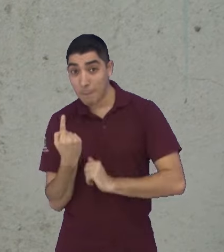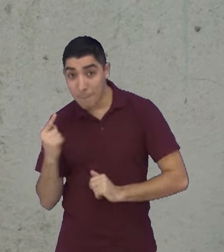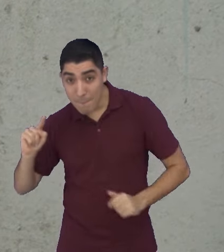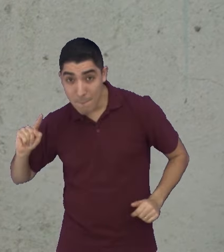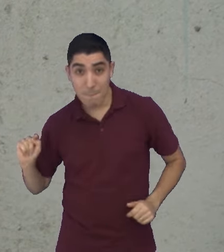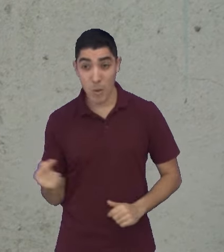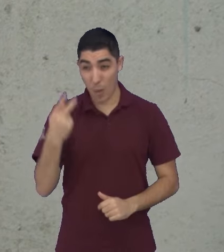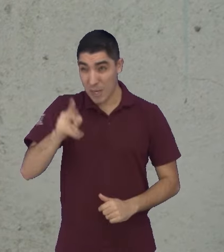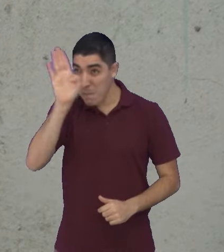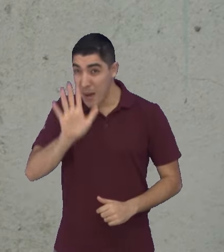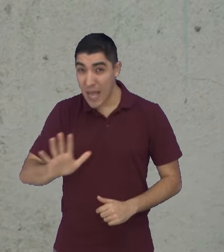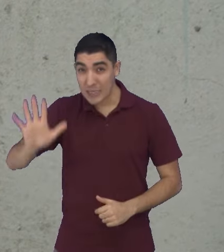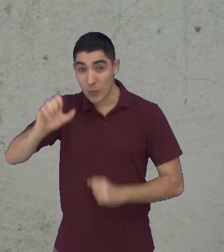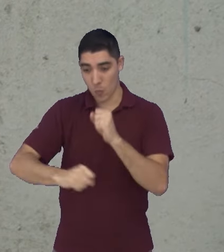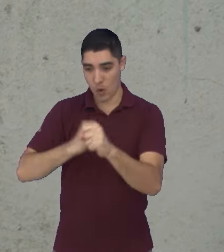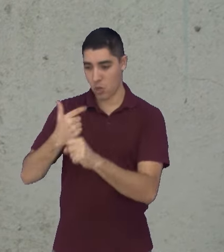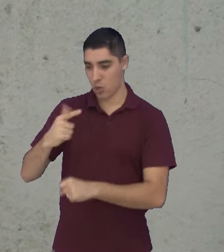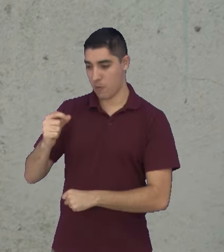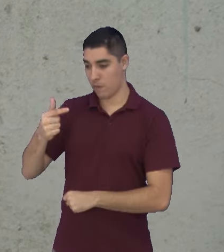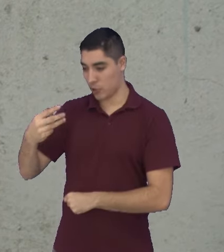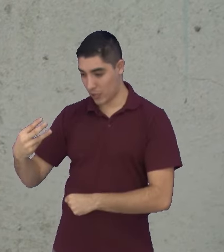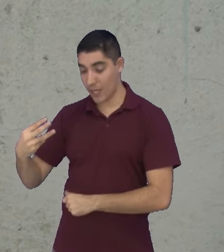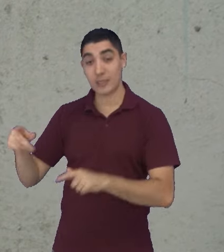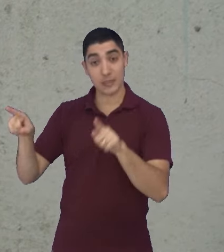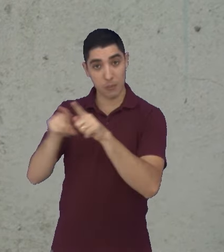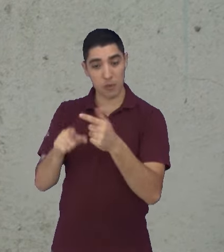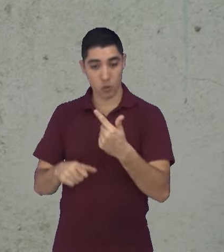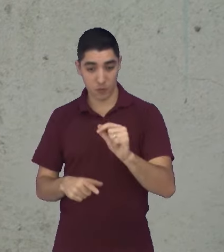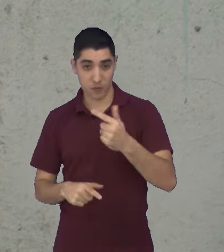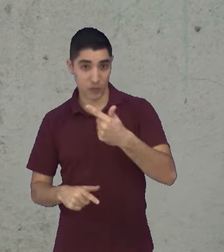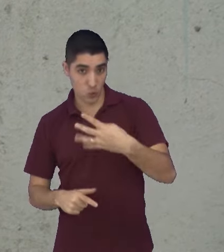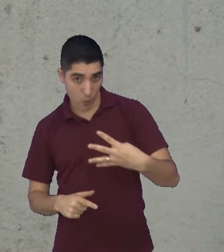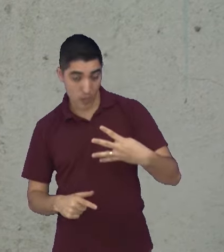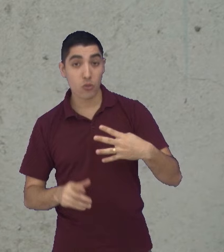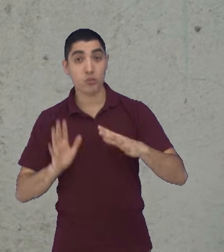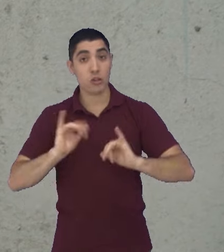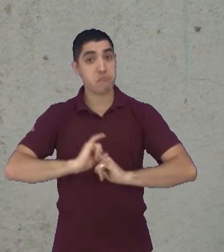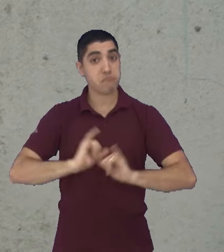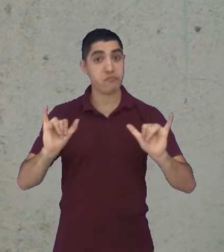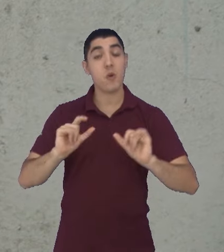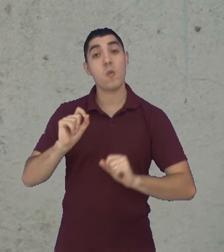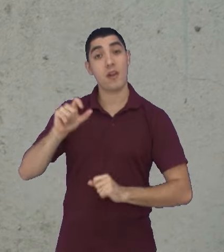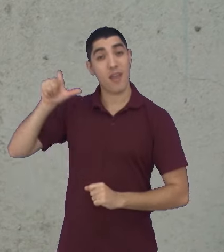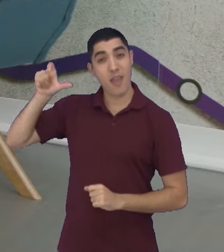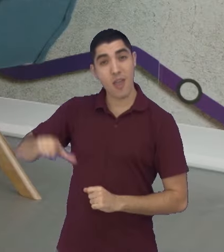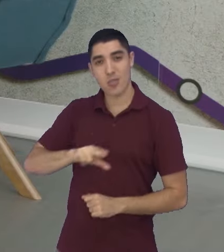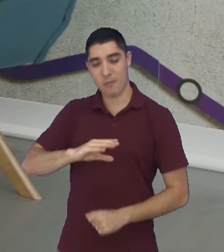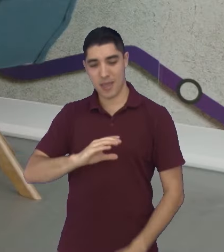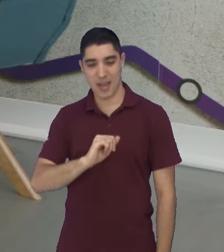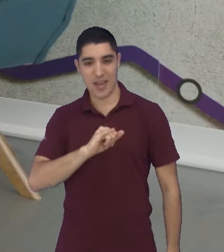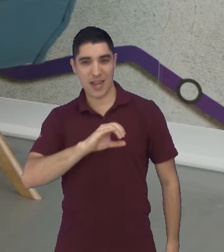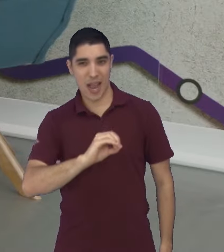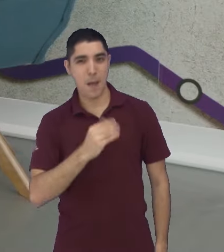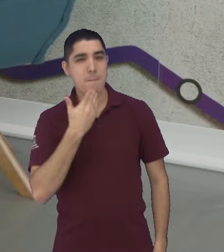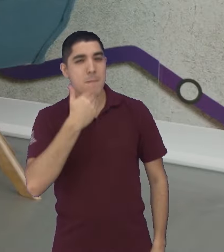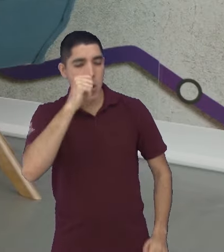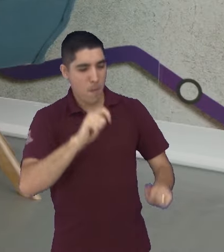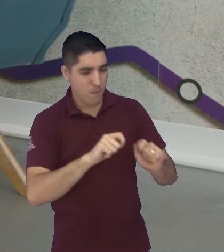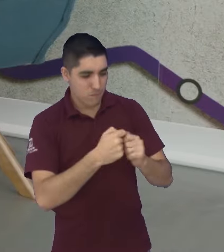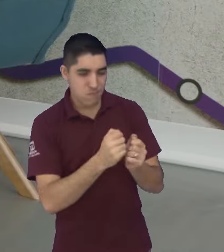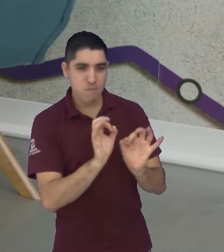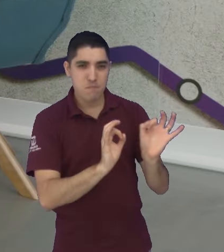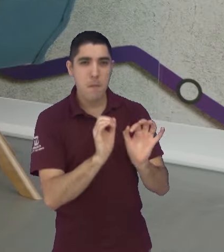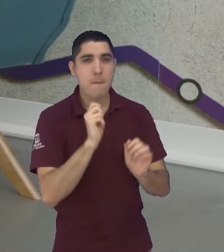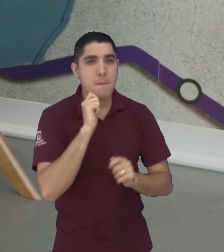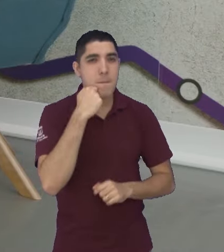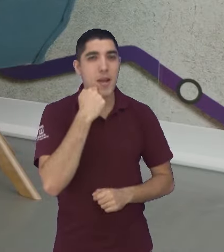2023 e 2024 pela revista Panificação Brasileira, Caio Pâmio. Caio, muito bem-vindo